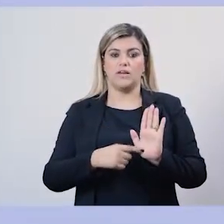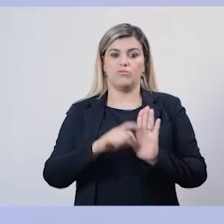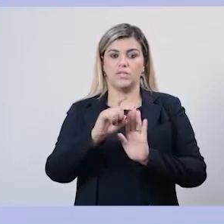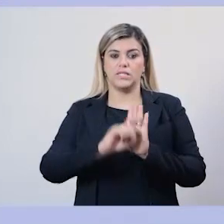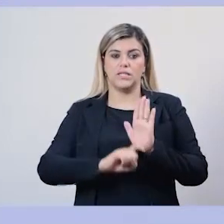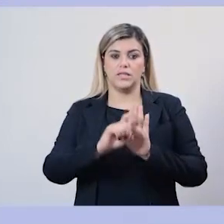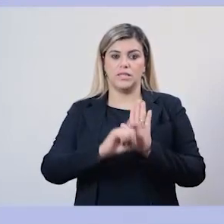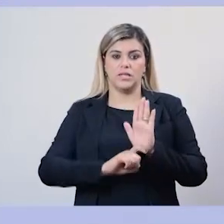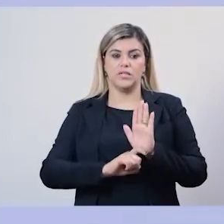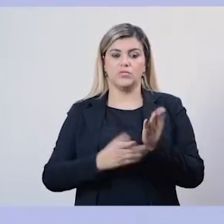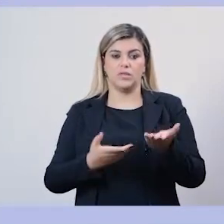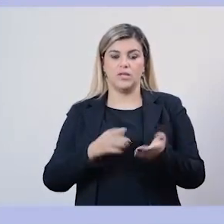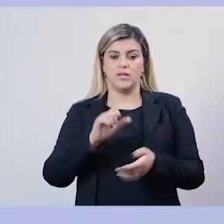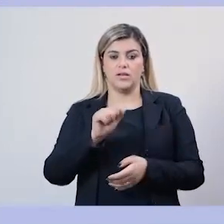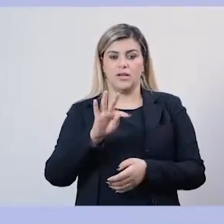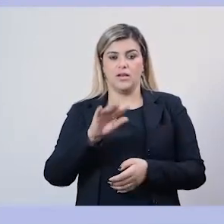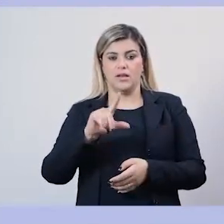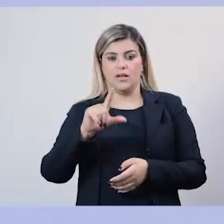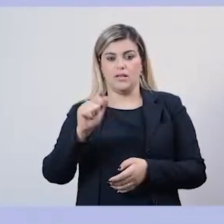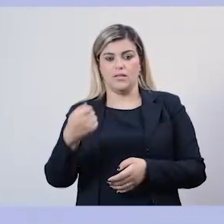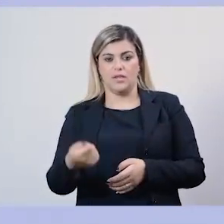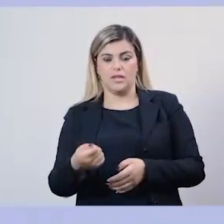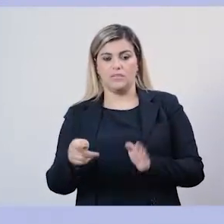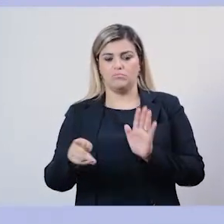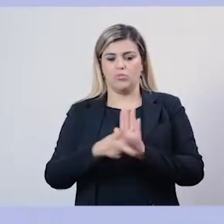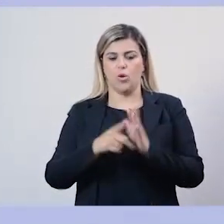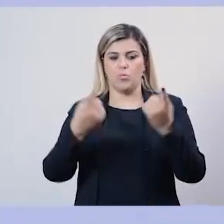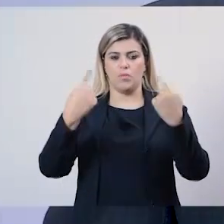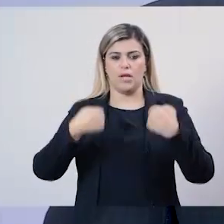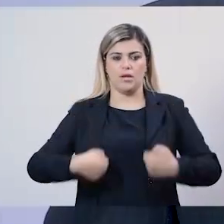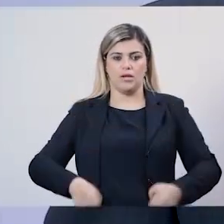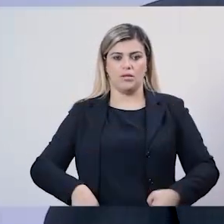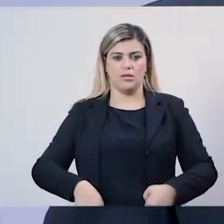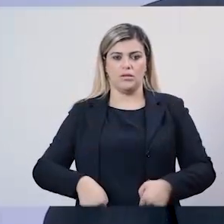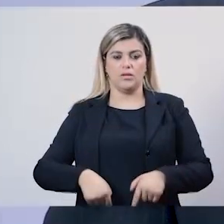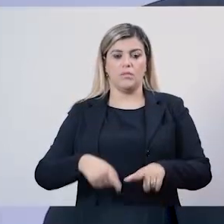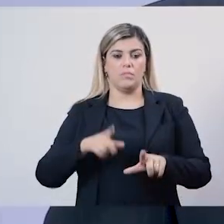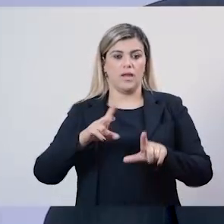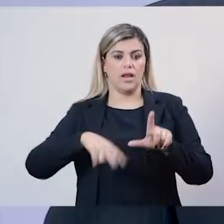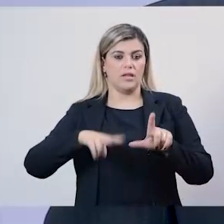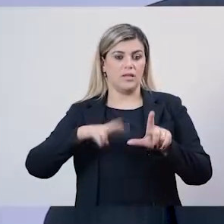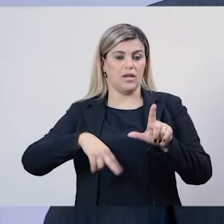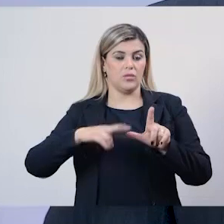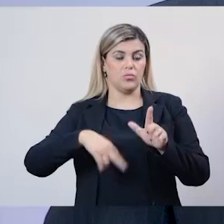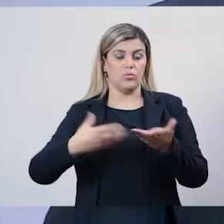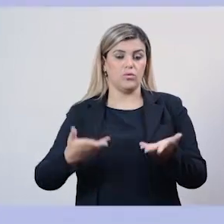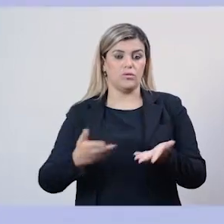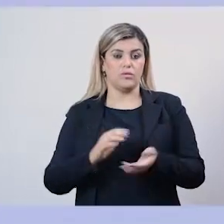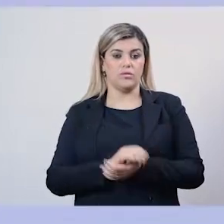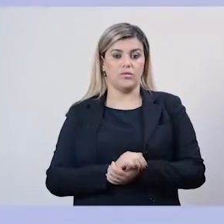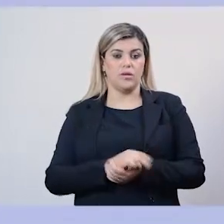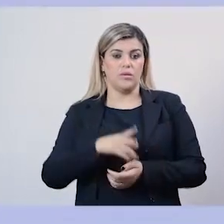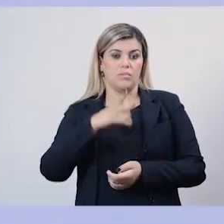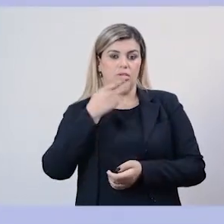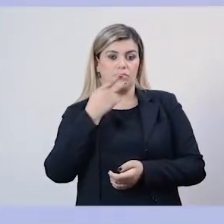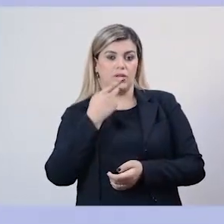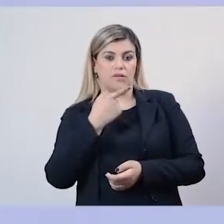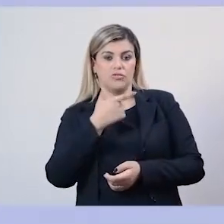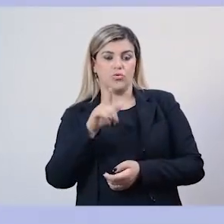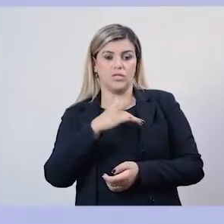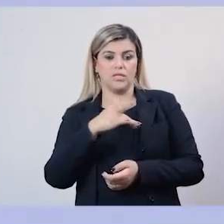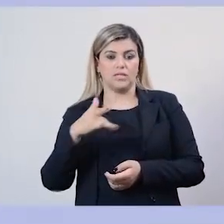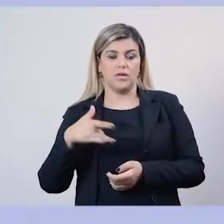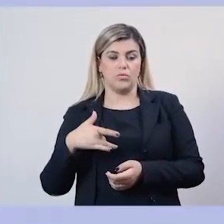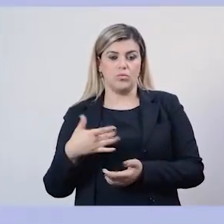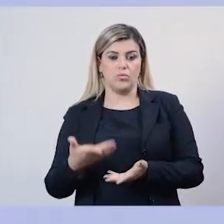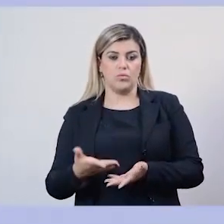clássicos, os livros Atlas, os livros textos de anatomia para a literatura, mas indicava o fascículo de